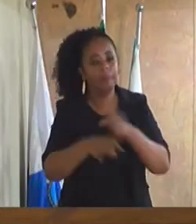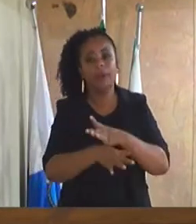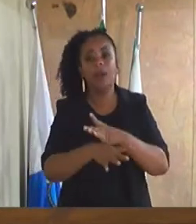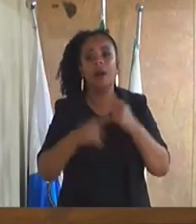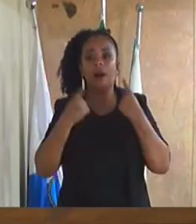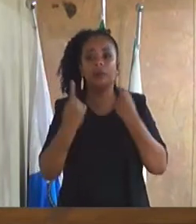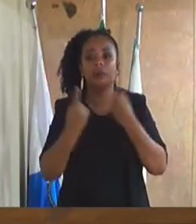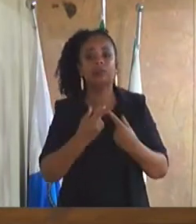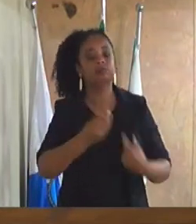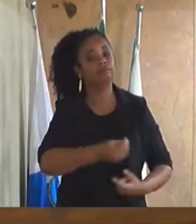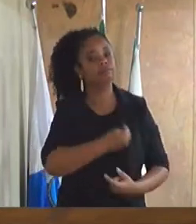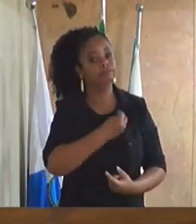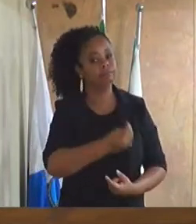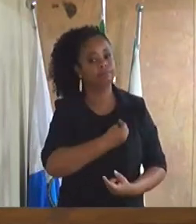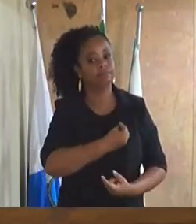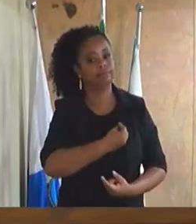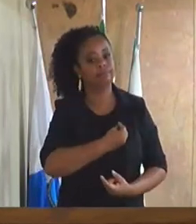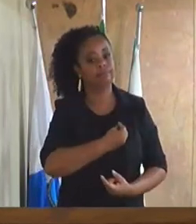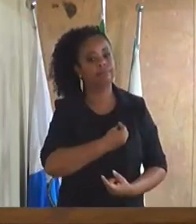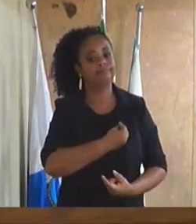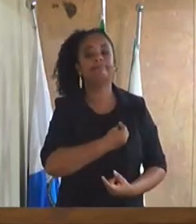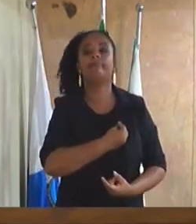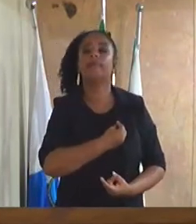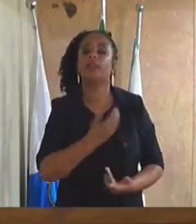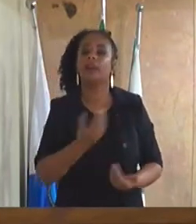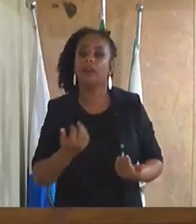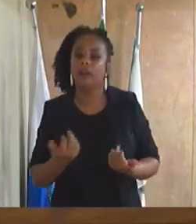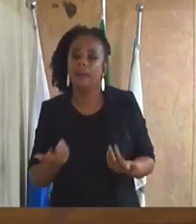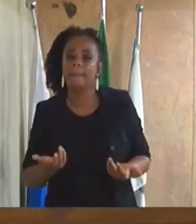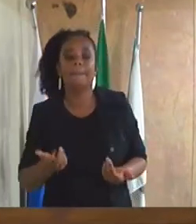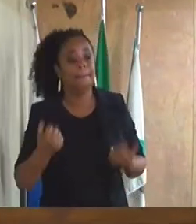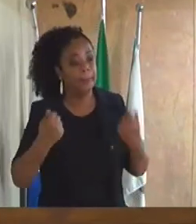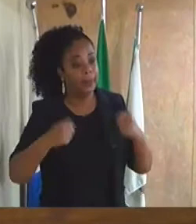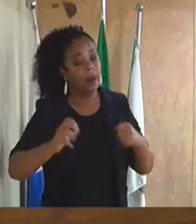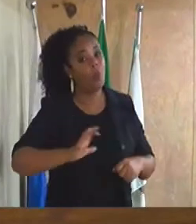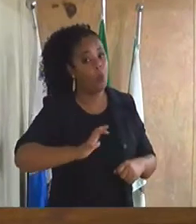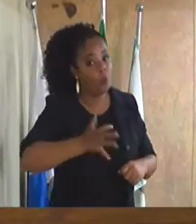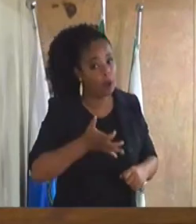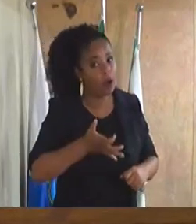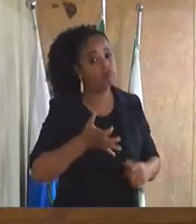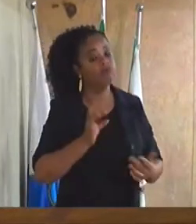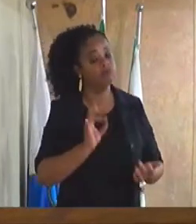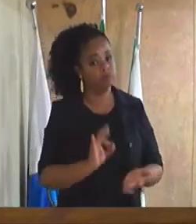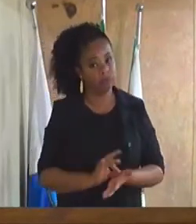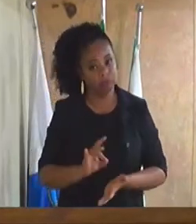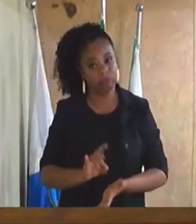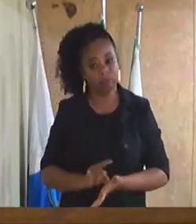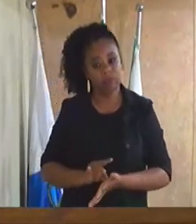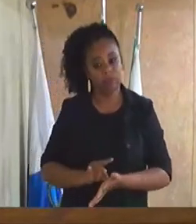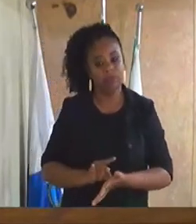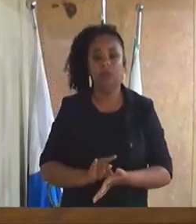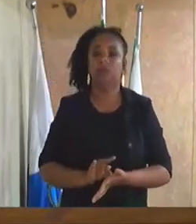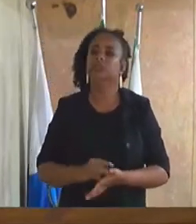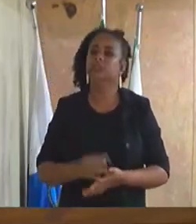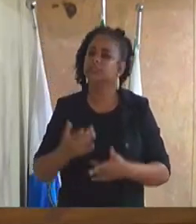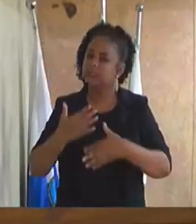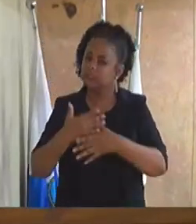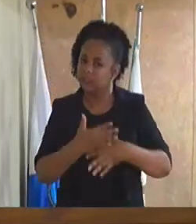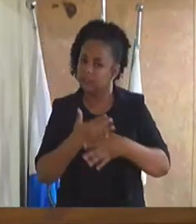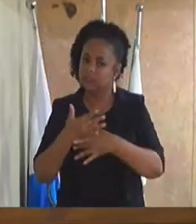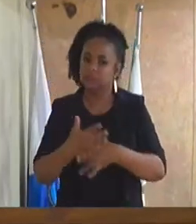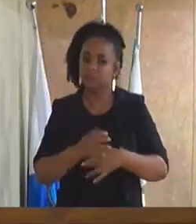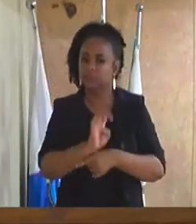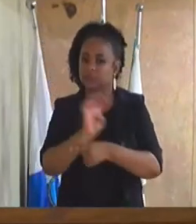presencial isso tem que ter muita coragem uma cidade que um estado do Rio de Janeiro